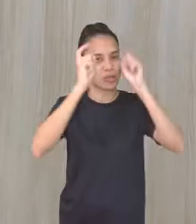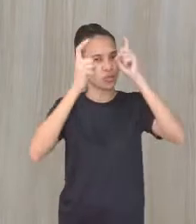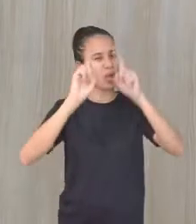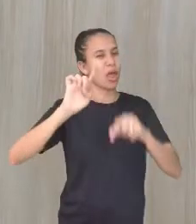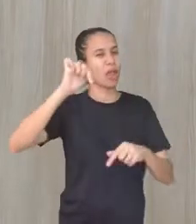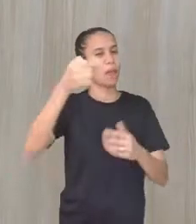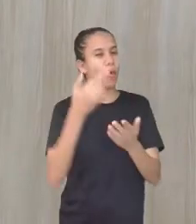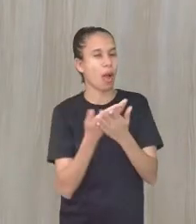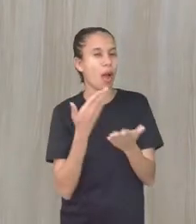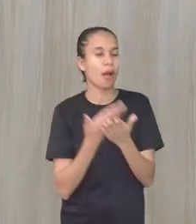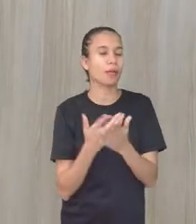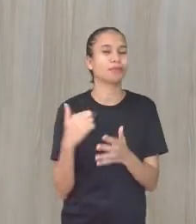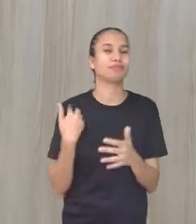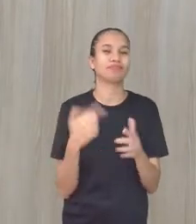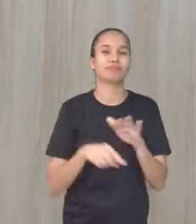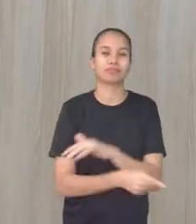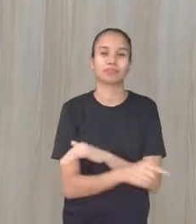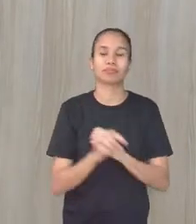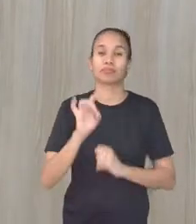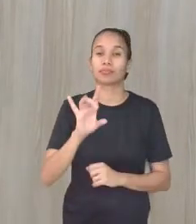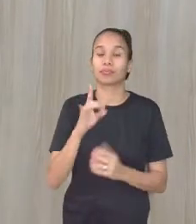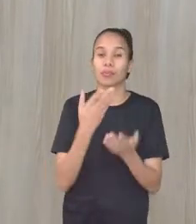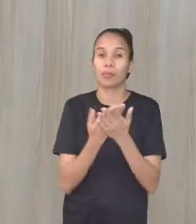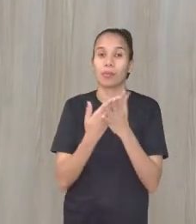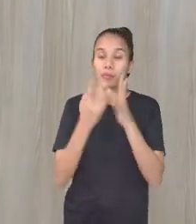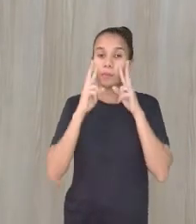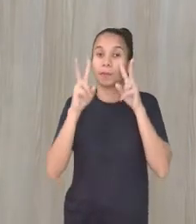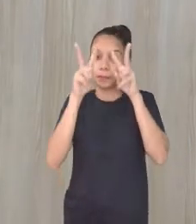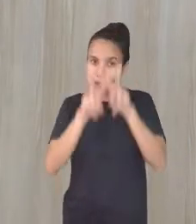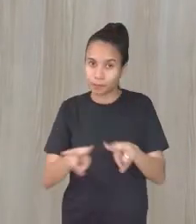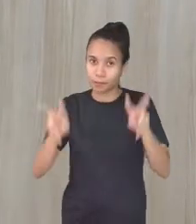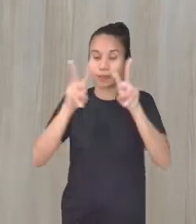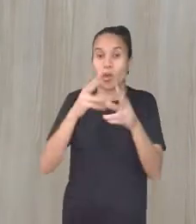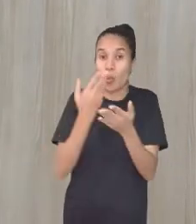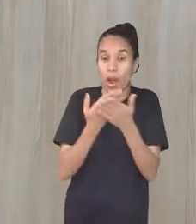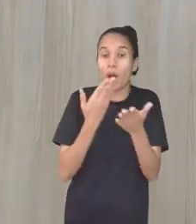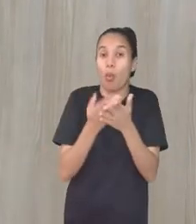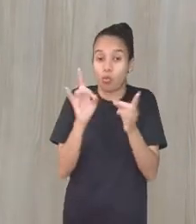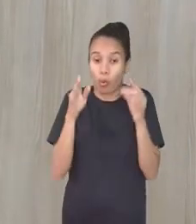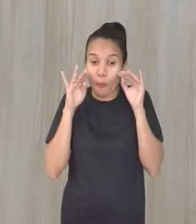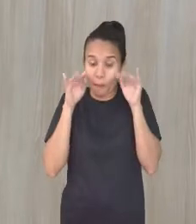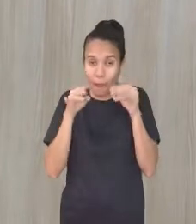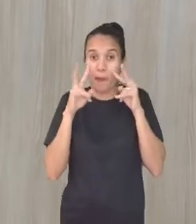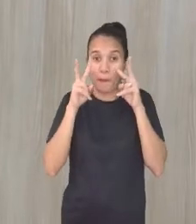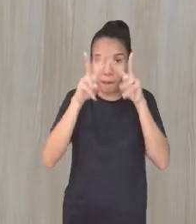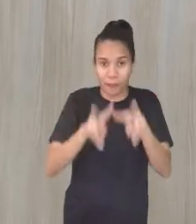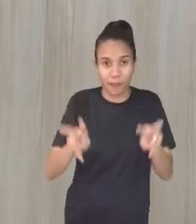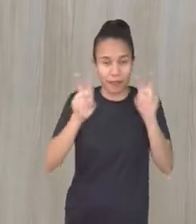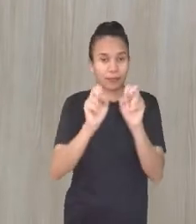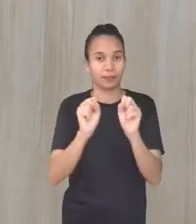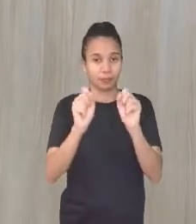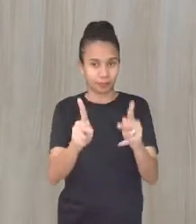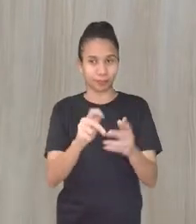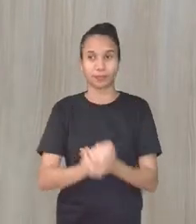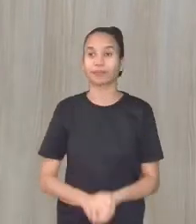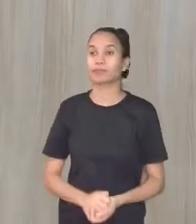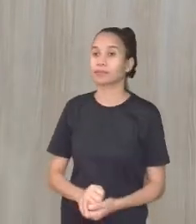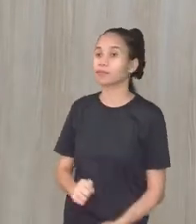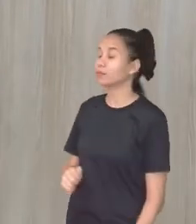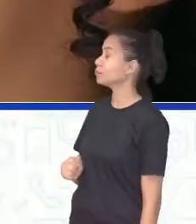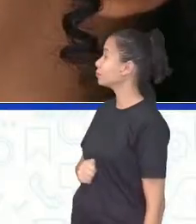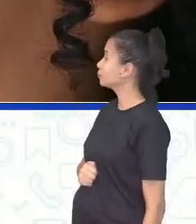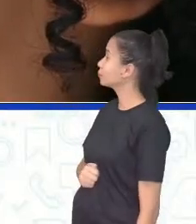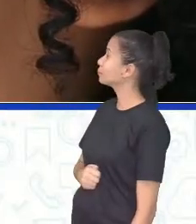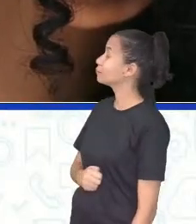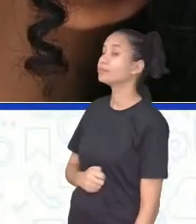futuramente quando formos estudar só a visão. Uma aula só falando de visão, ok? O é que nós temos mais?